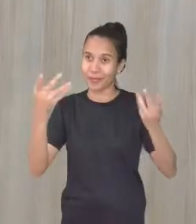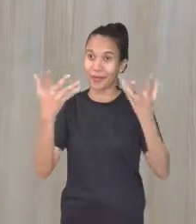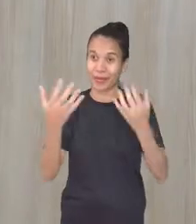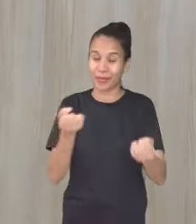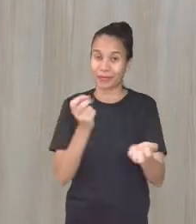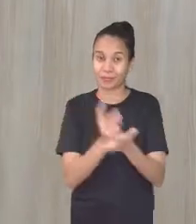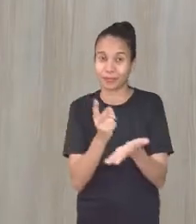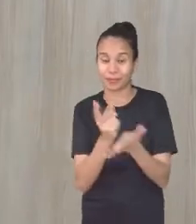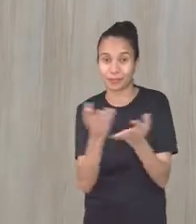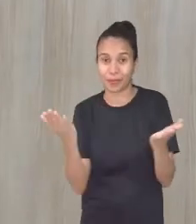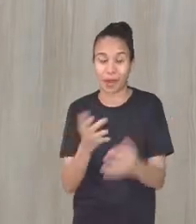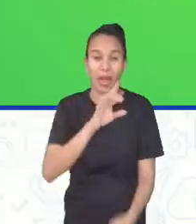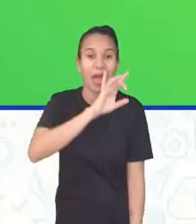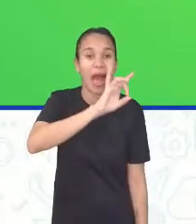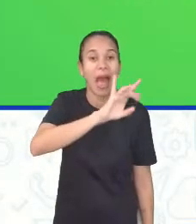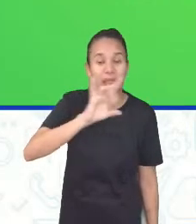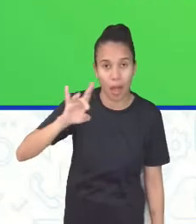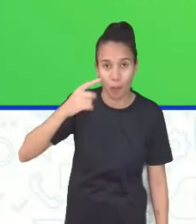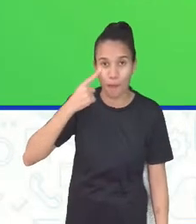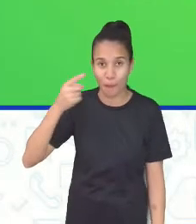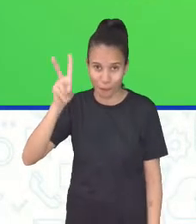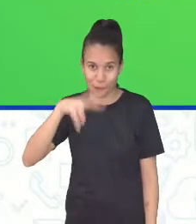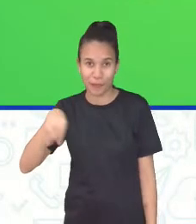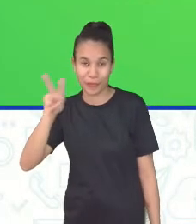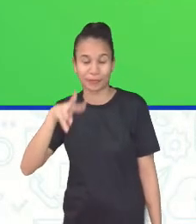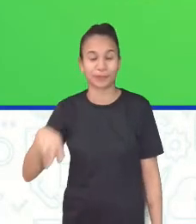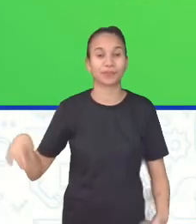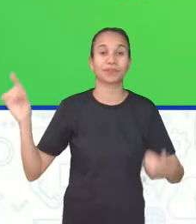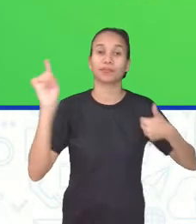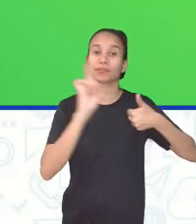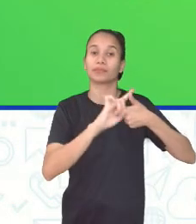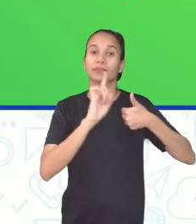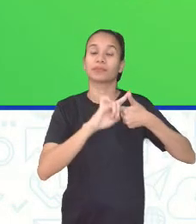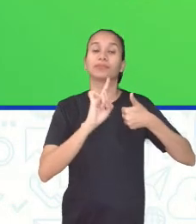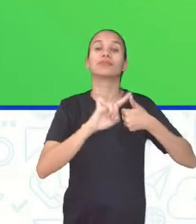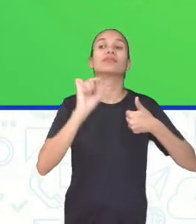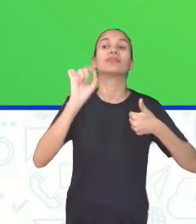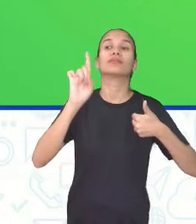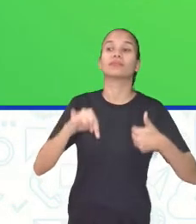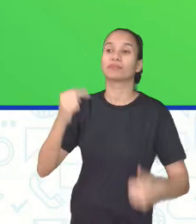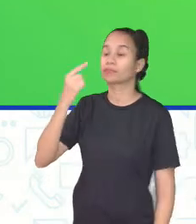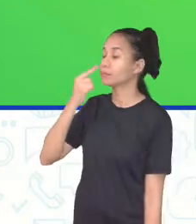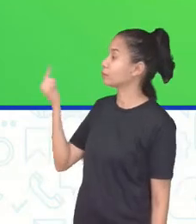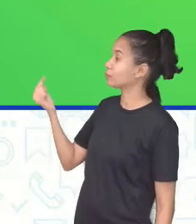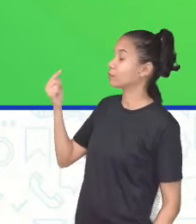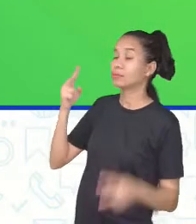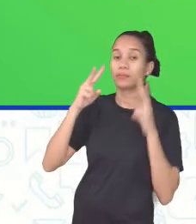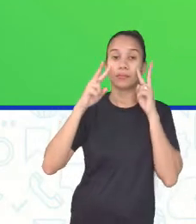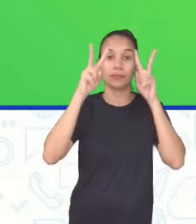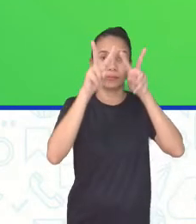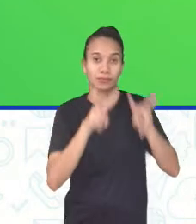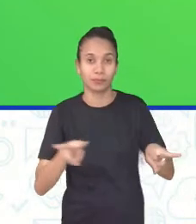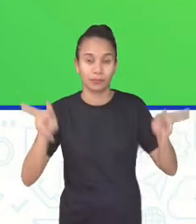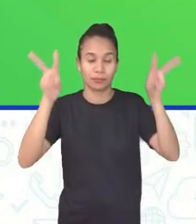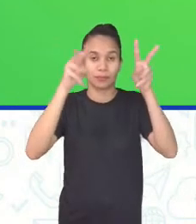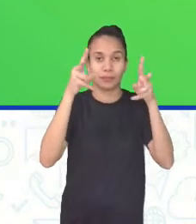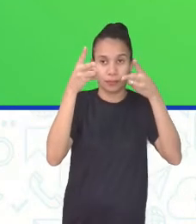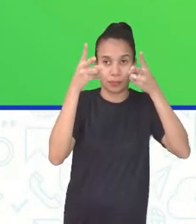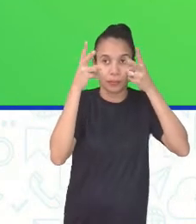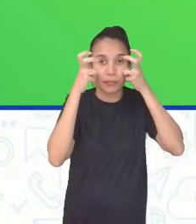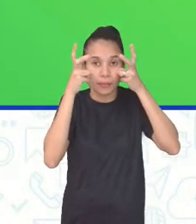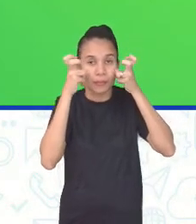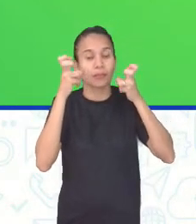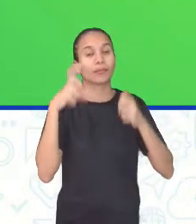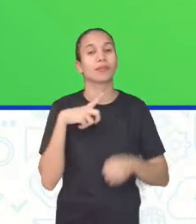lá. Vamos ver agora cada um dos sentidos. E aí, o primeiro que eu tenho a apresentar a vocês é a questão da visão. E aí vão ter